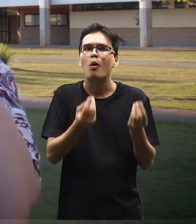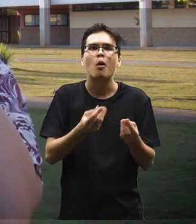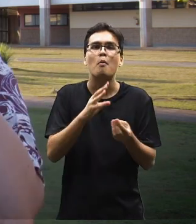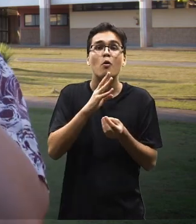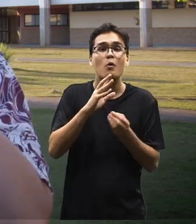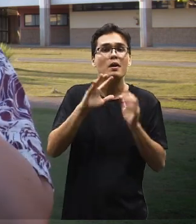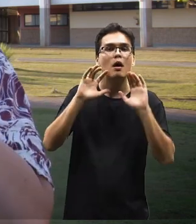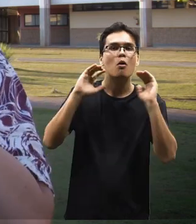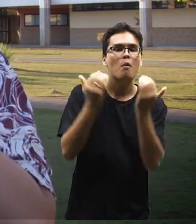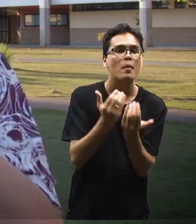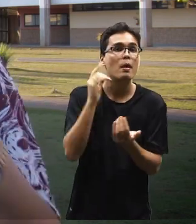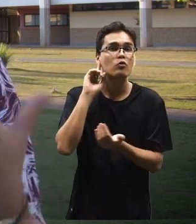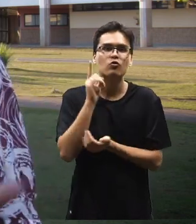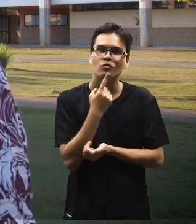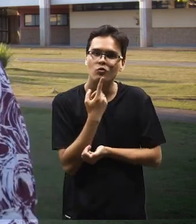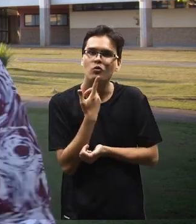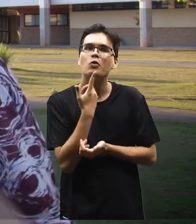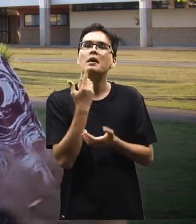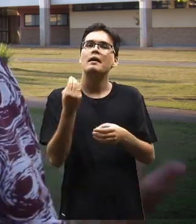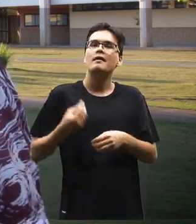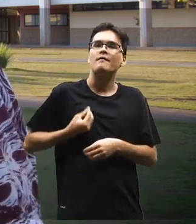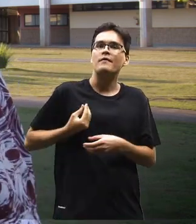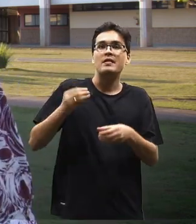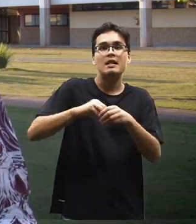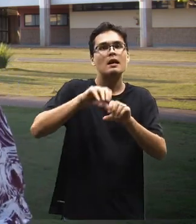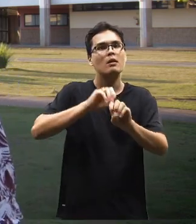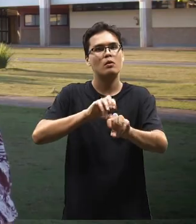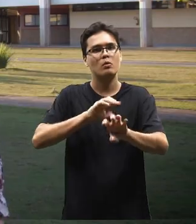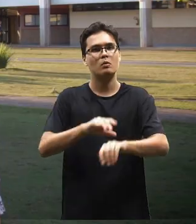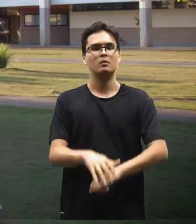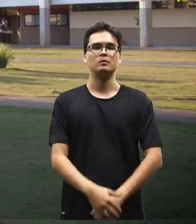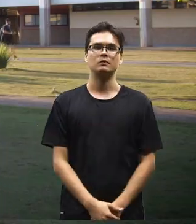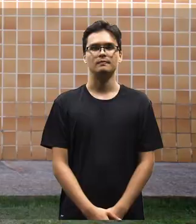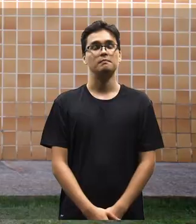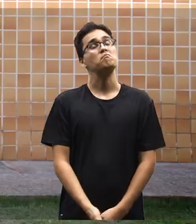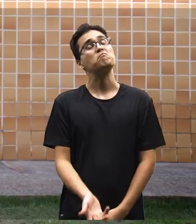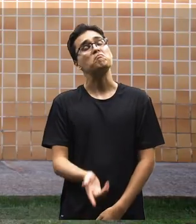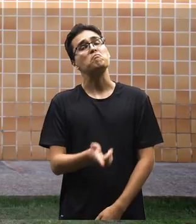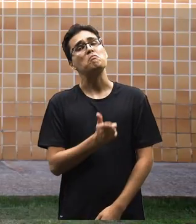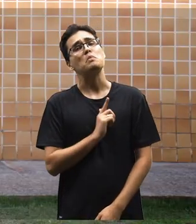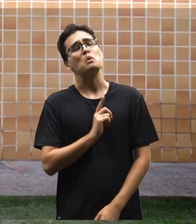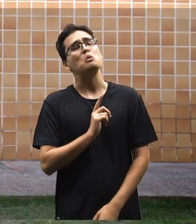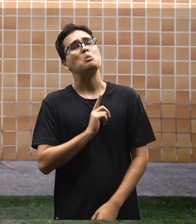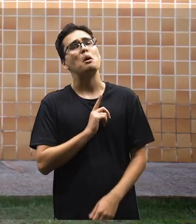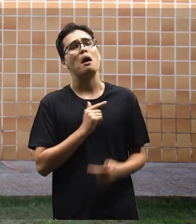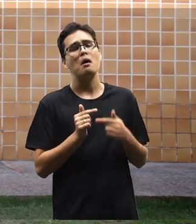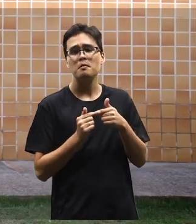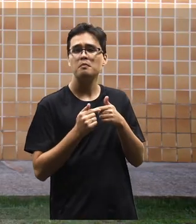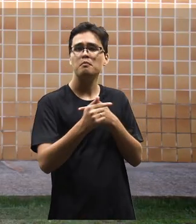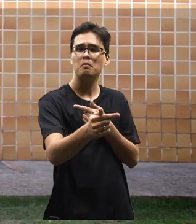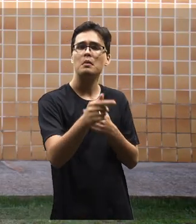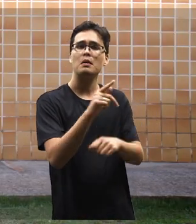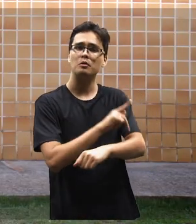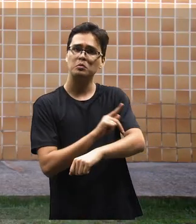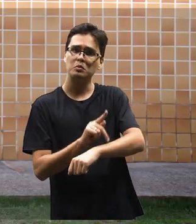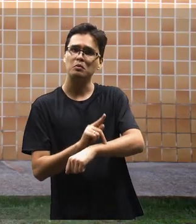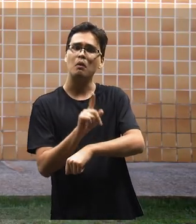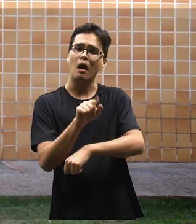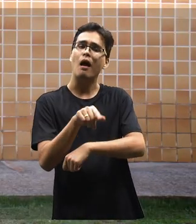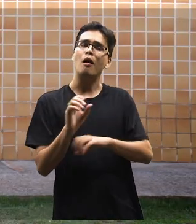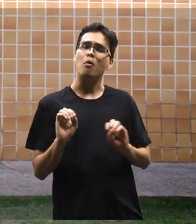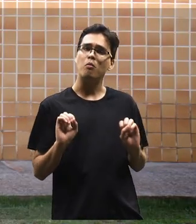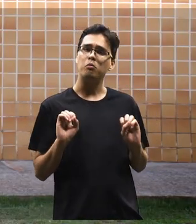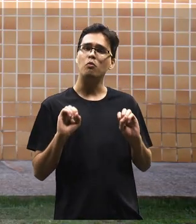essa comunidade surda que vive dentro da educação. A gente tem, por exemplo, a Semana da Pedagogia, que é um